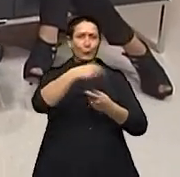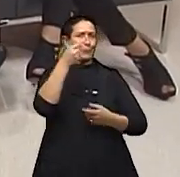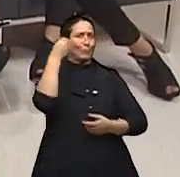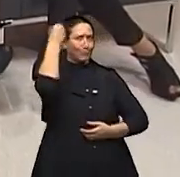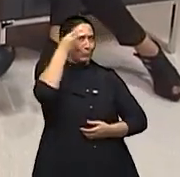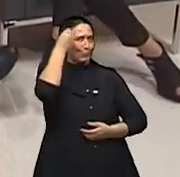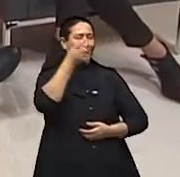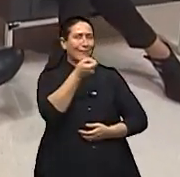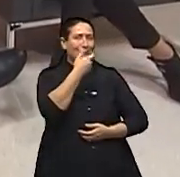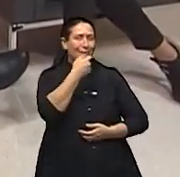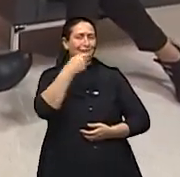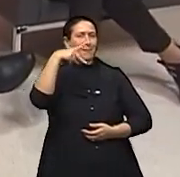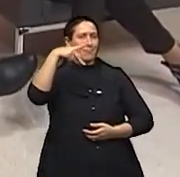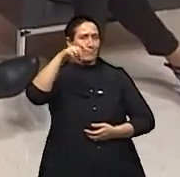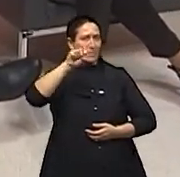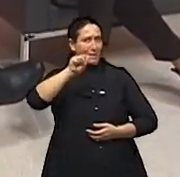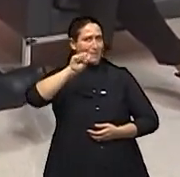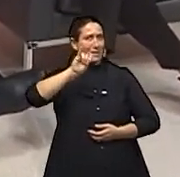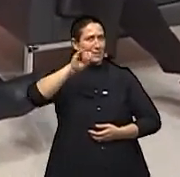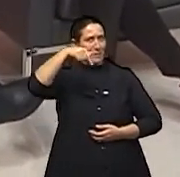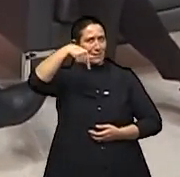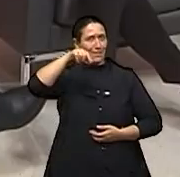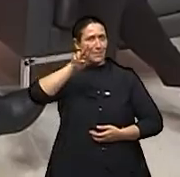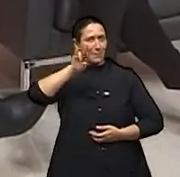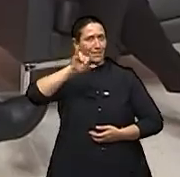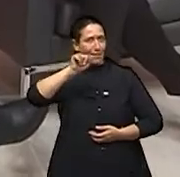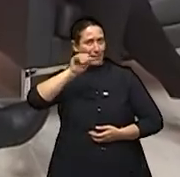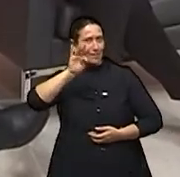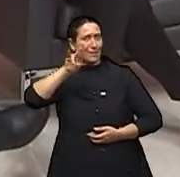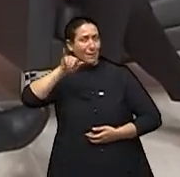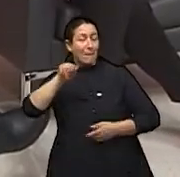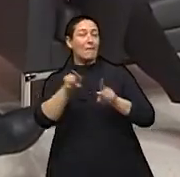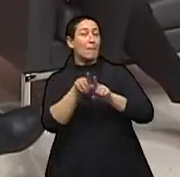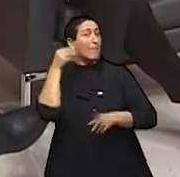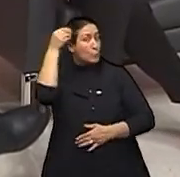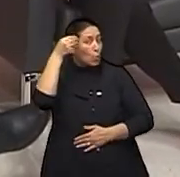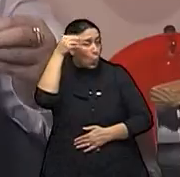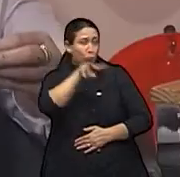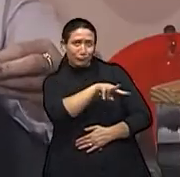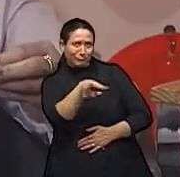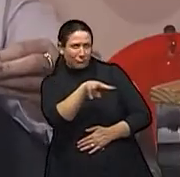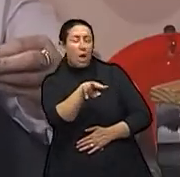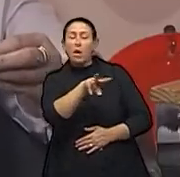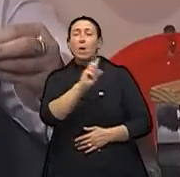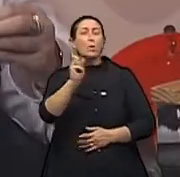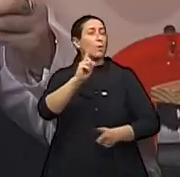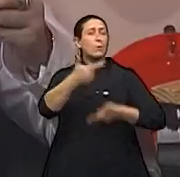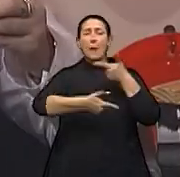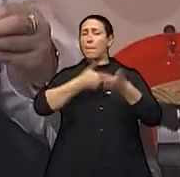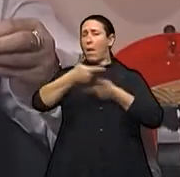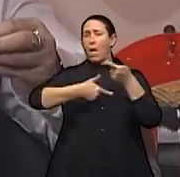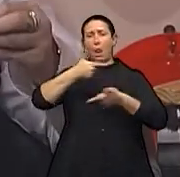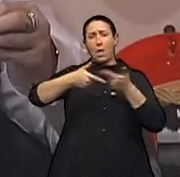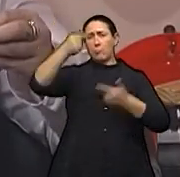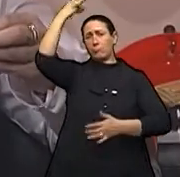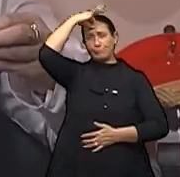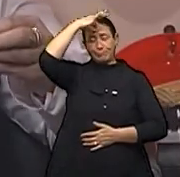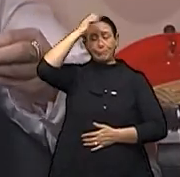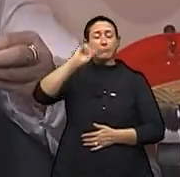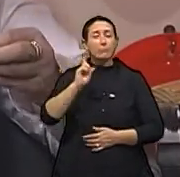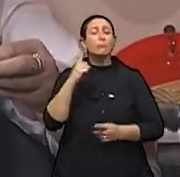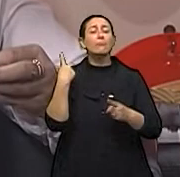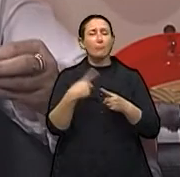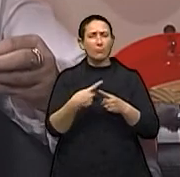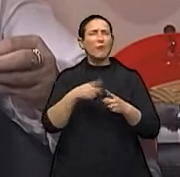psicologia com reencarnação? É até um fato histórico que 553